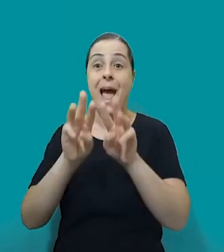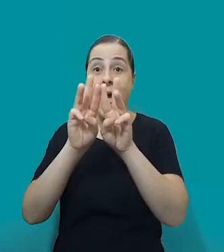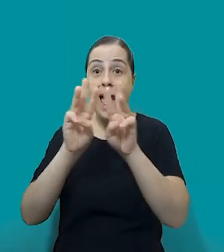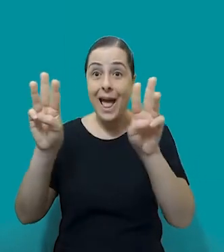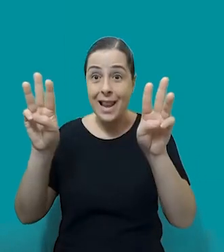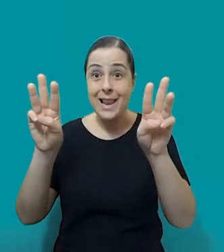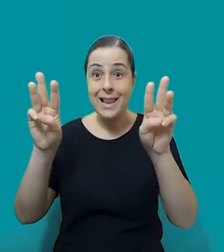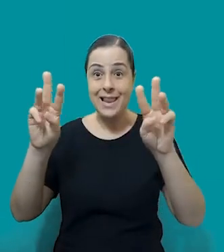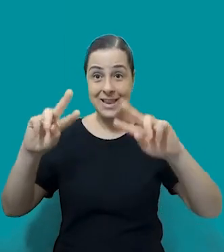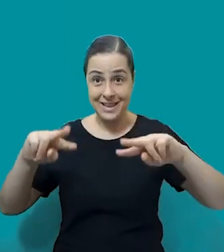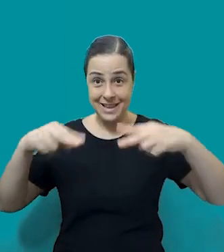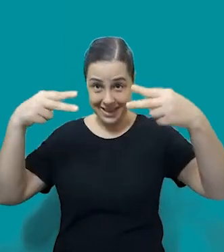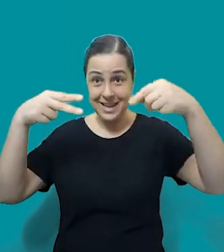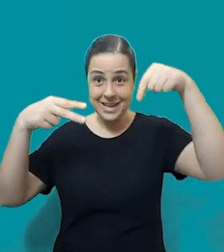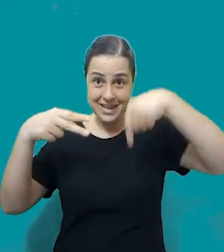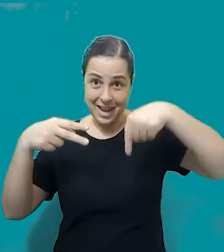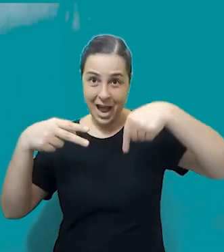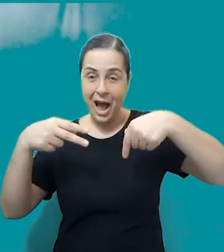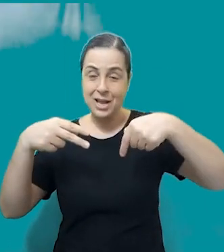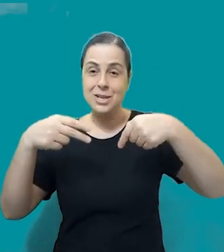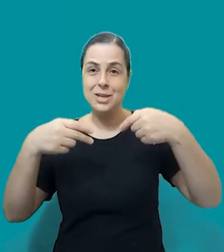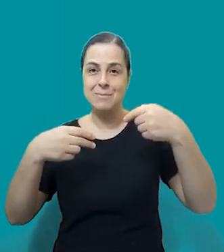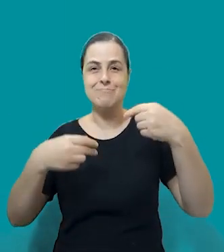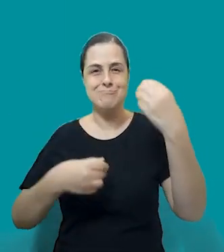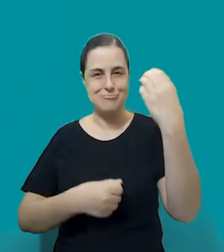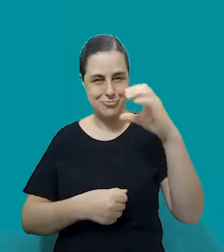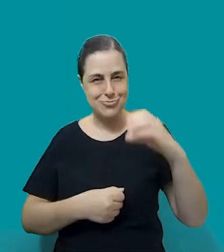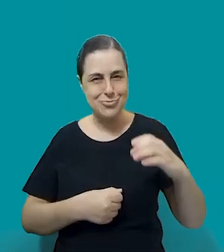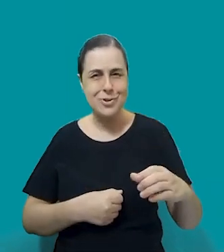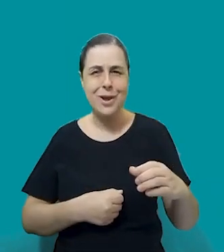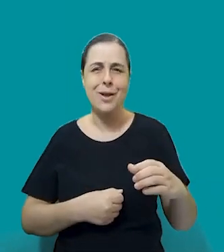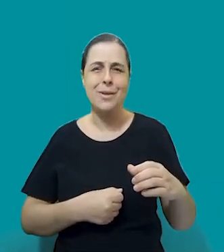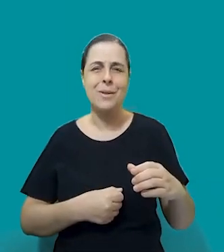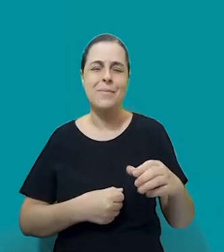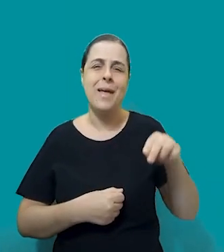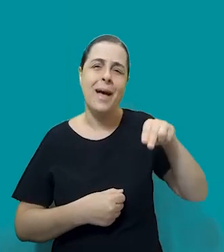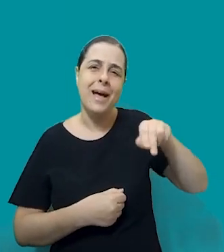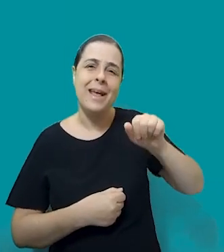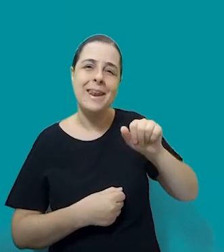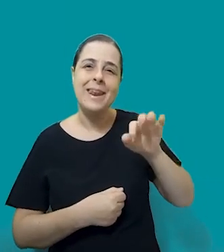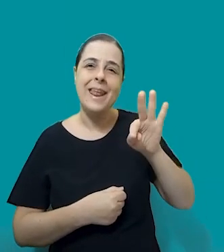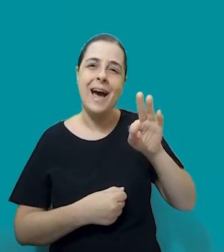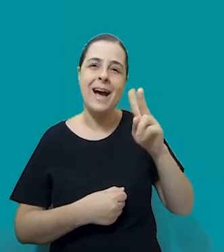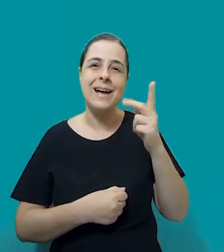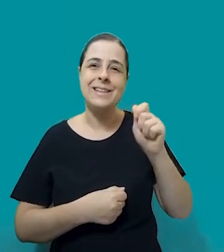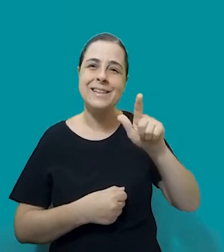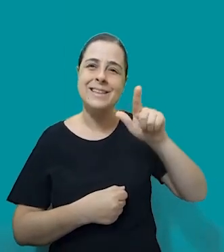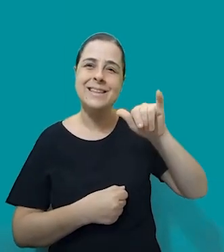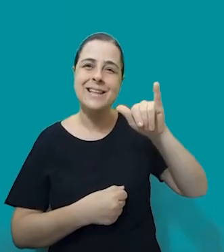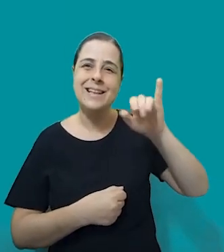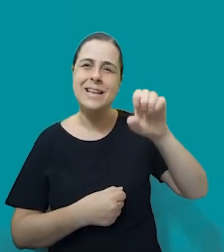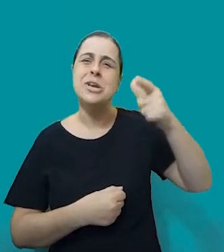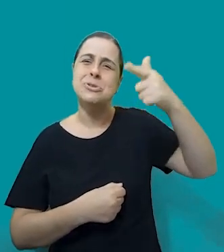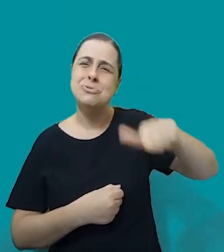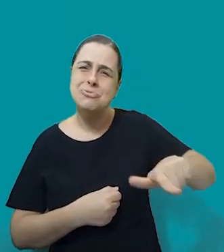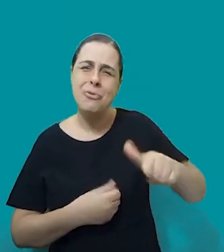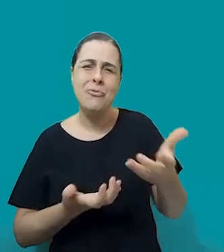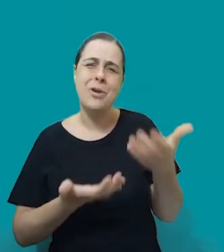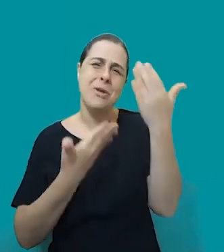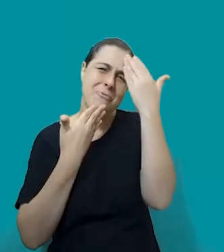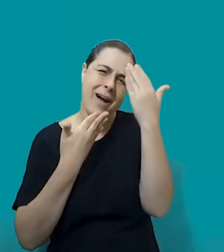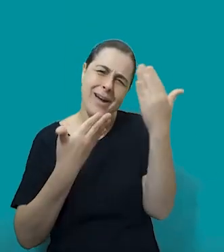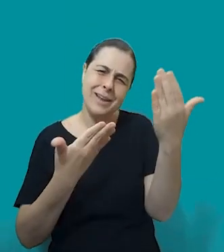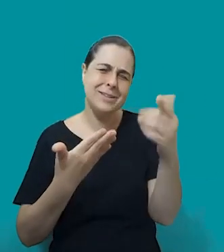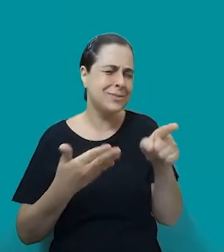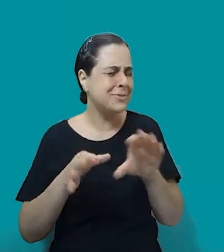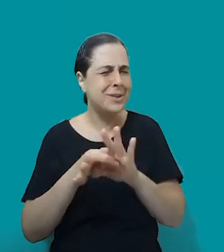aqui embaixo, na descrição. Nathalie, mais uma vez, muito obrigada por você sempre estar disposta e aberta para